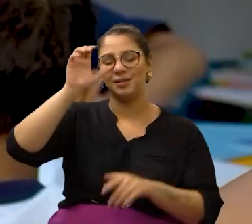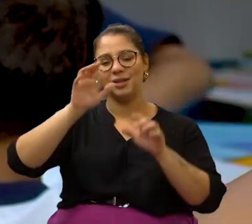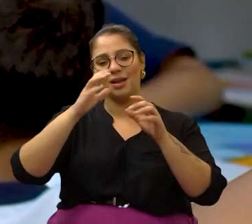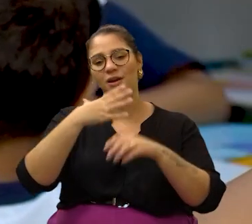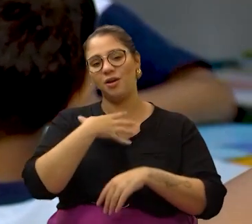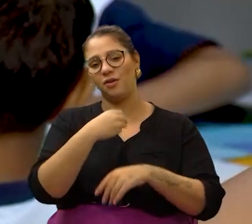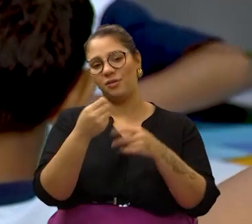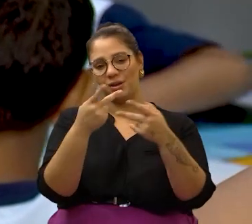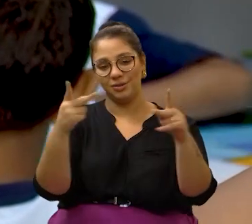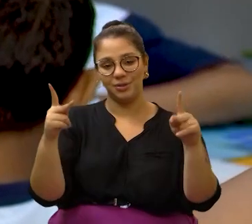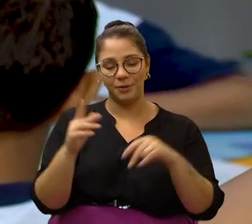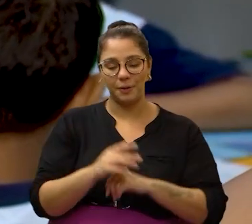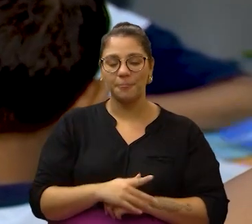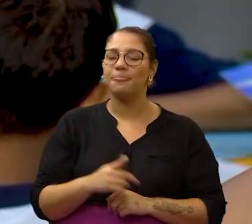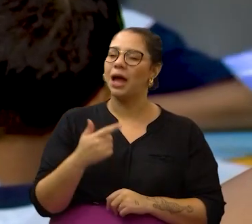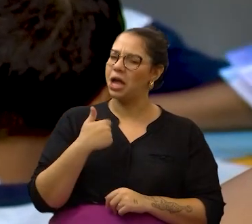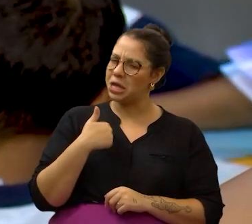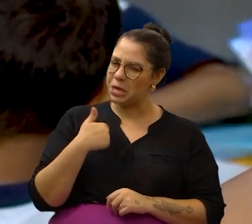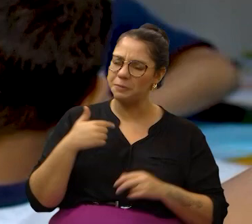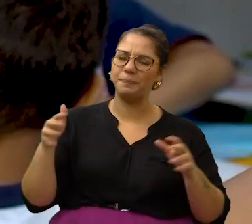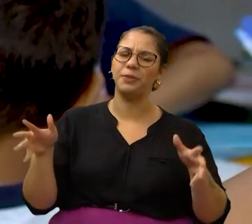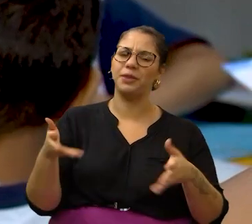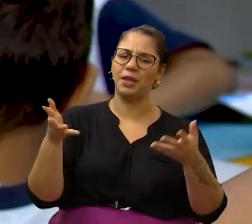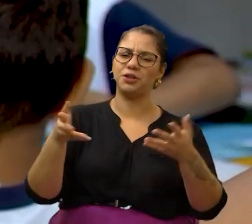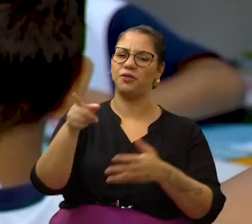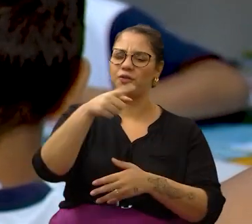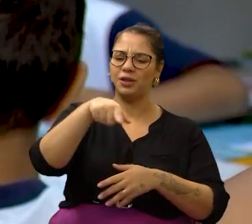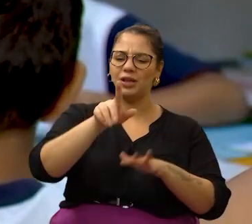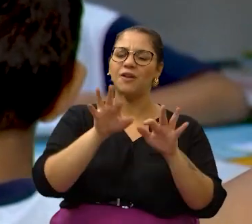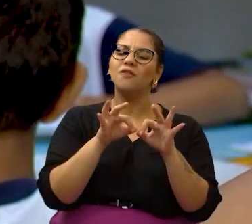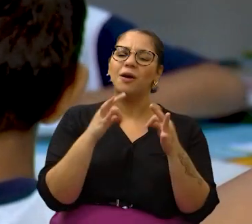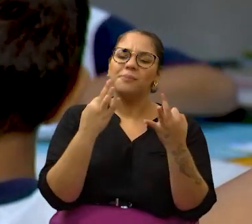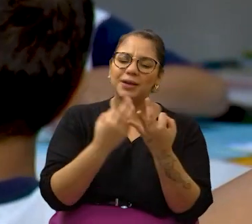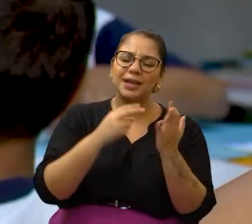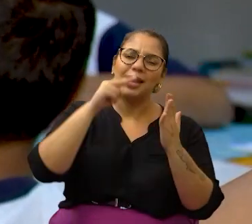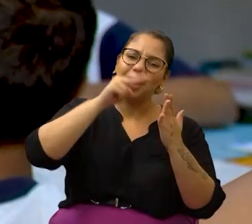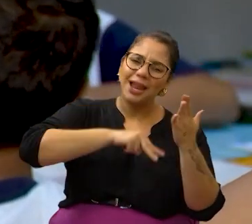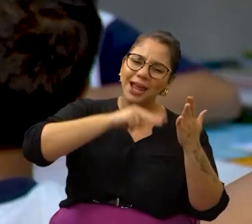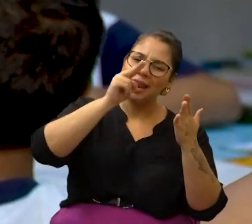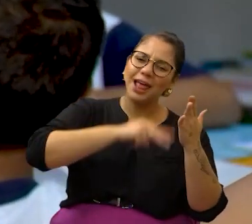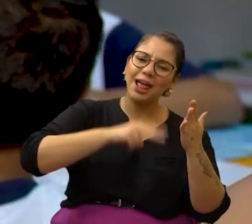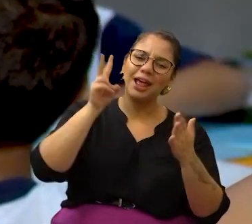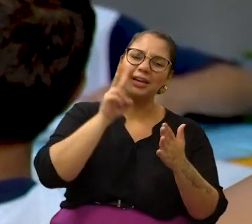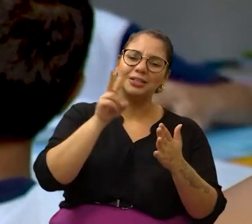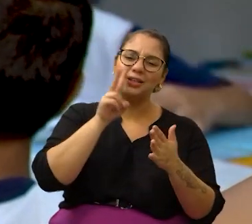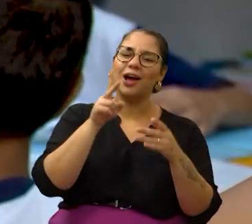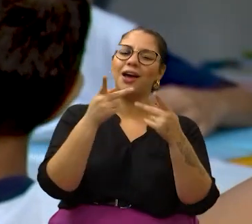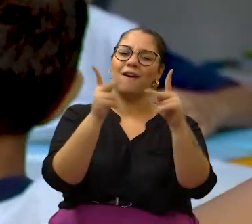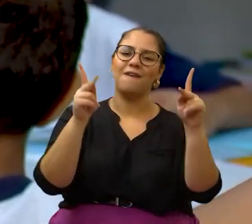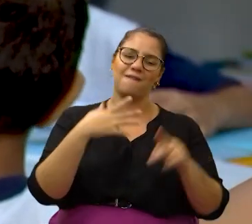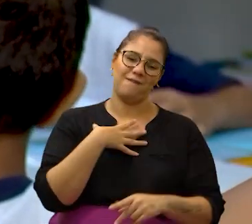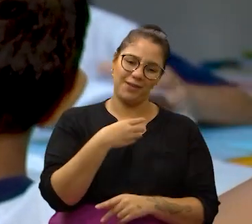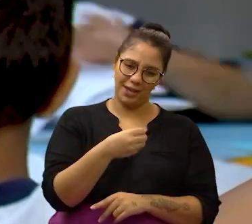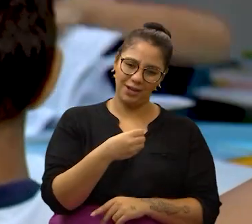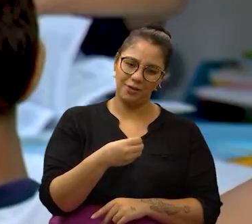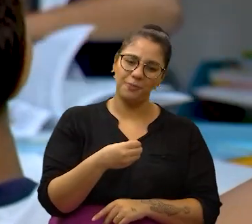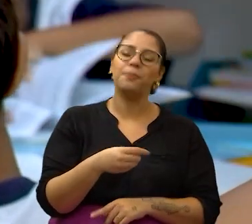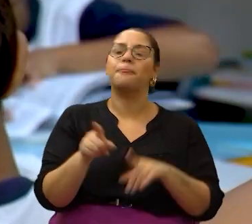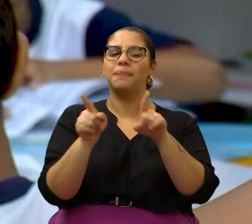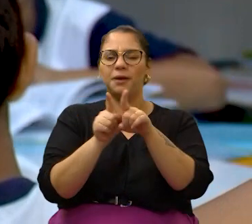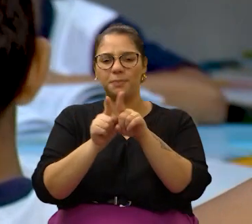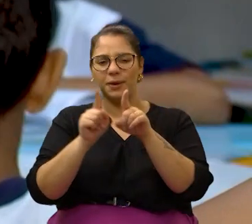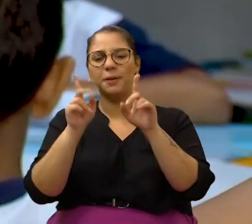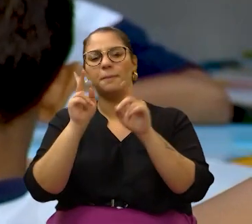Eu deixo o incentivo para que você, enquanto família, leia muitas histórias para os seus filhos, você, enquanto